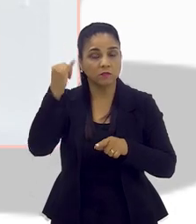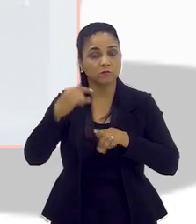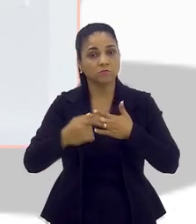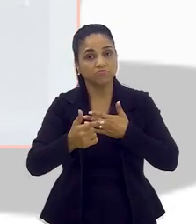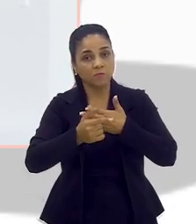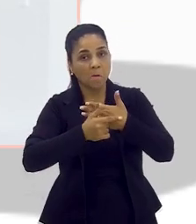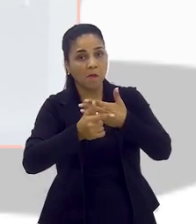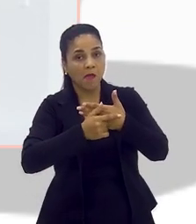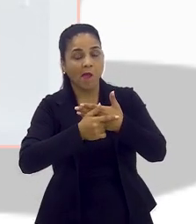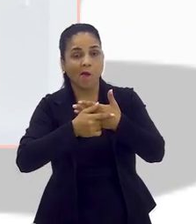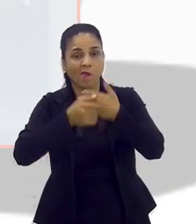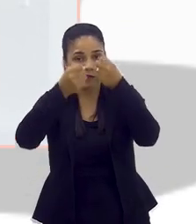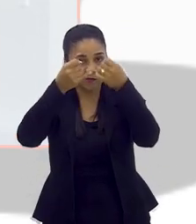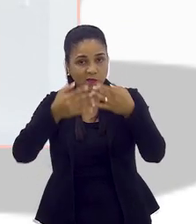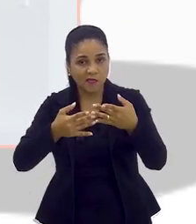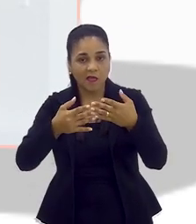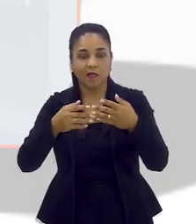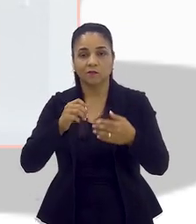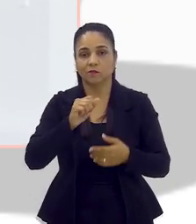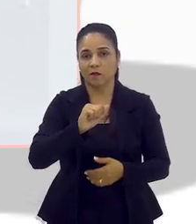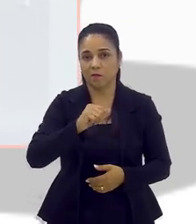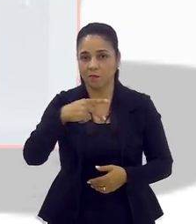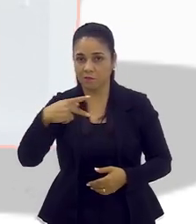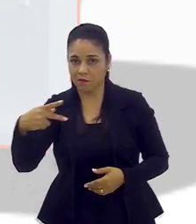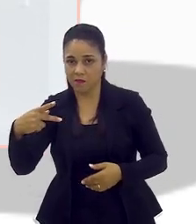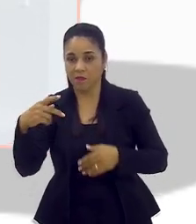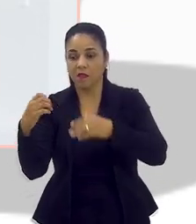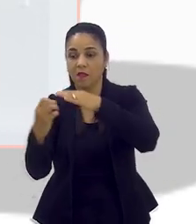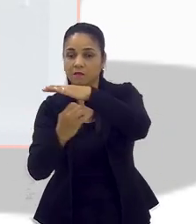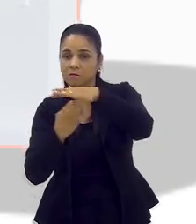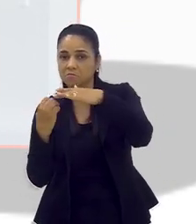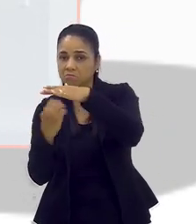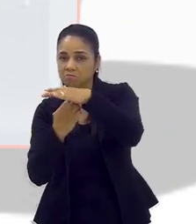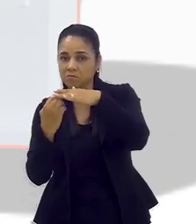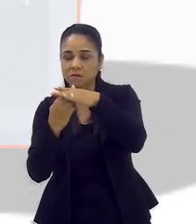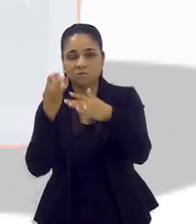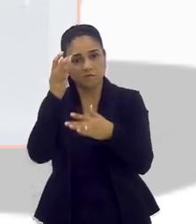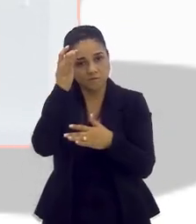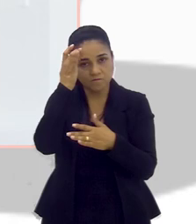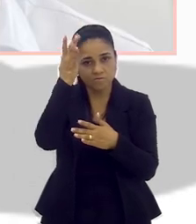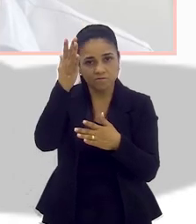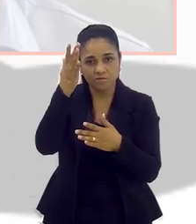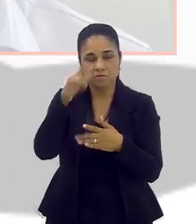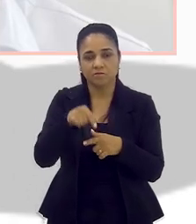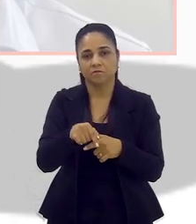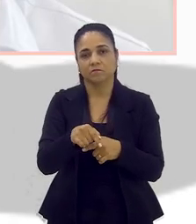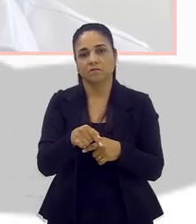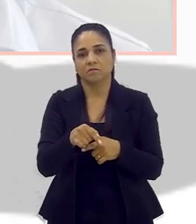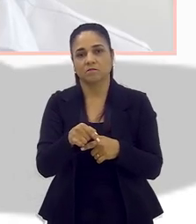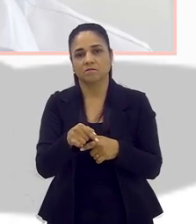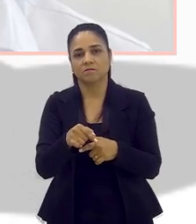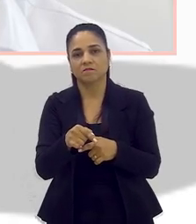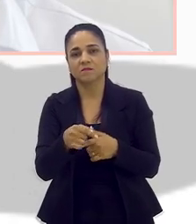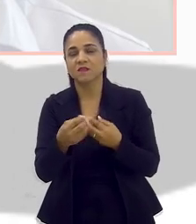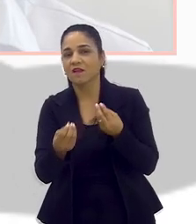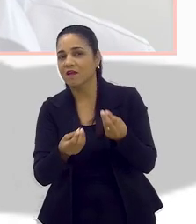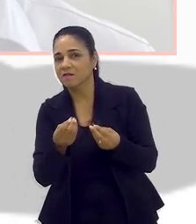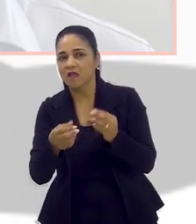dos aplicativos, das empresas ali que gerem os aplicativos para facilitar essa